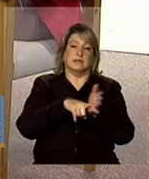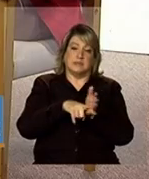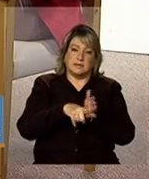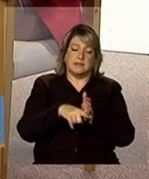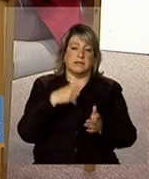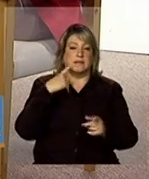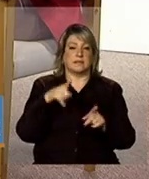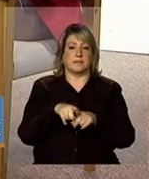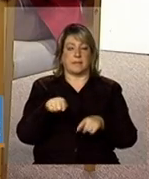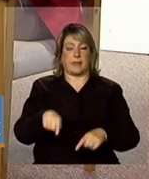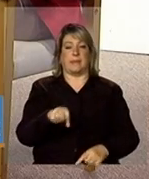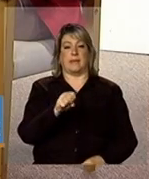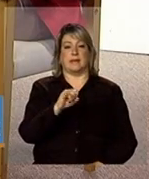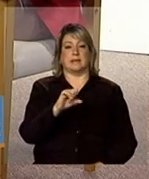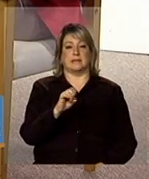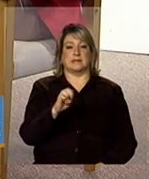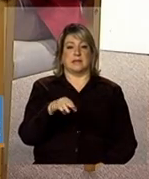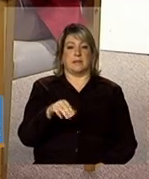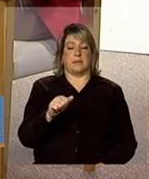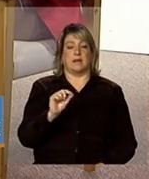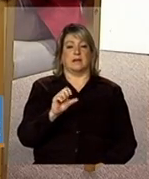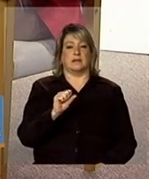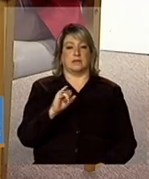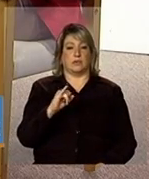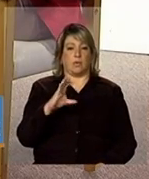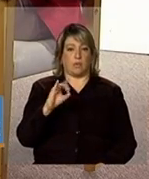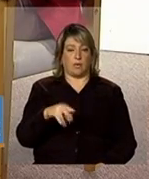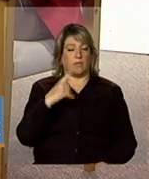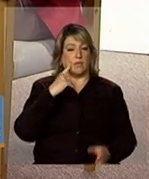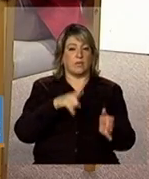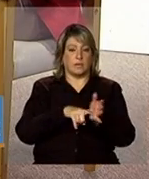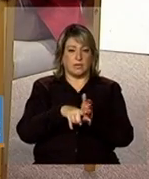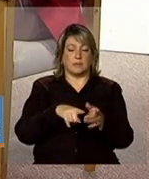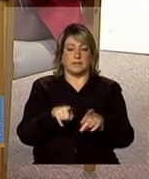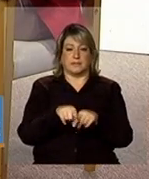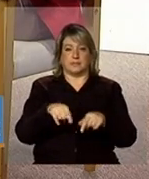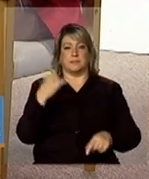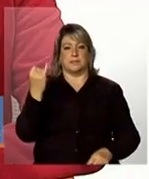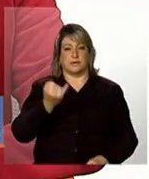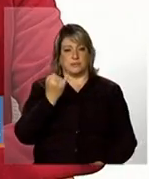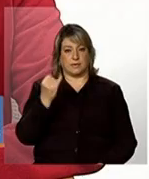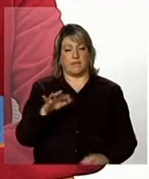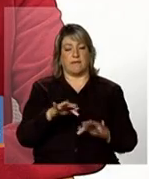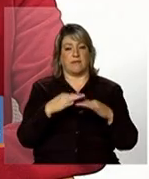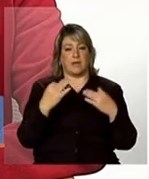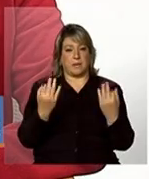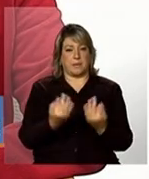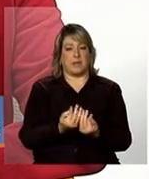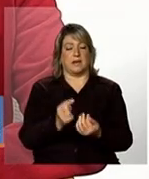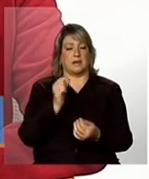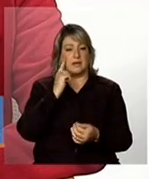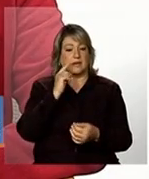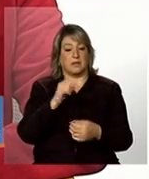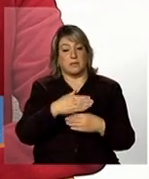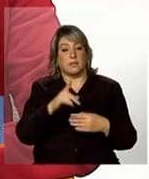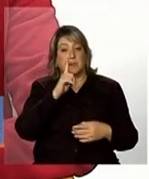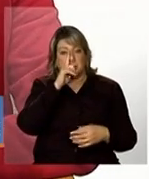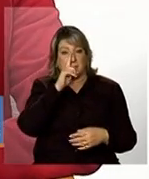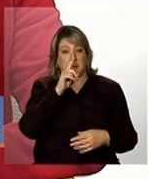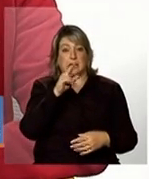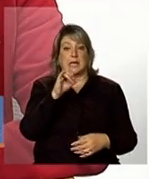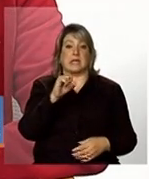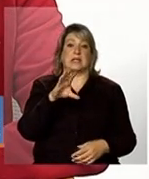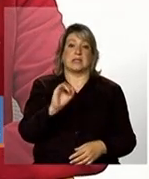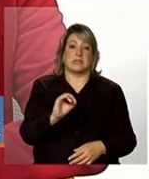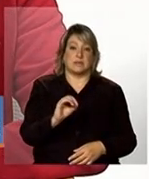que é o sistema onde deverá ser feito o registro das famílias em acompanhamento das famílias em situação de suspensão em acompanhamento terceira é que